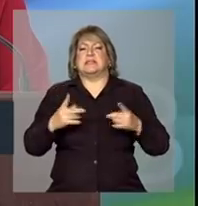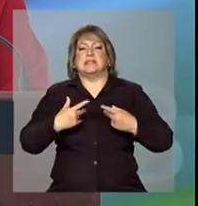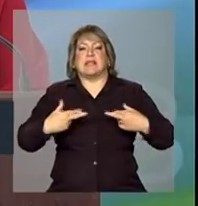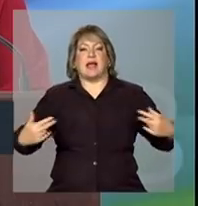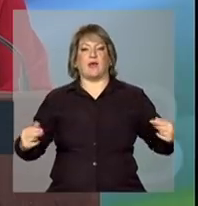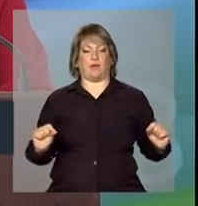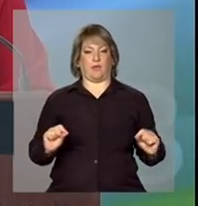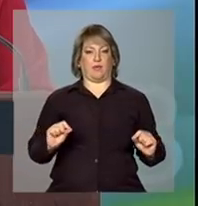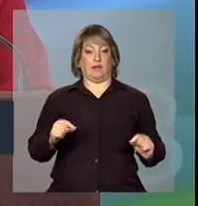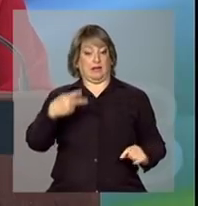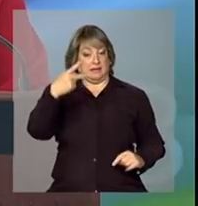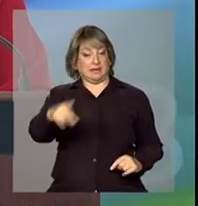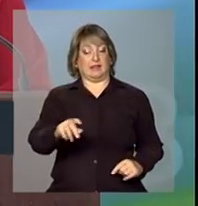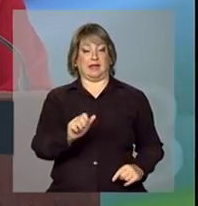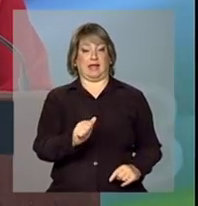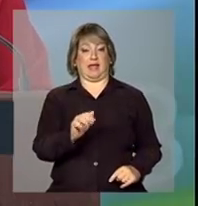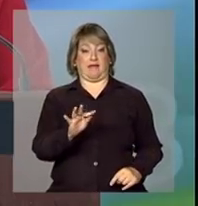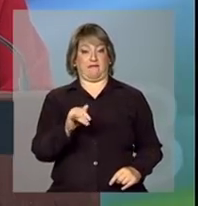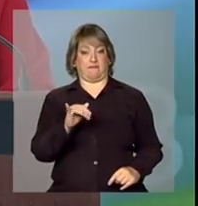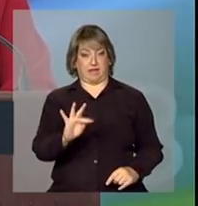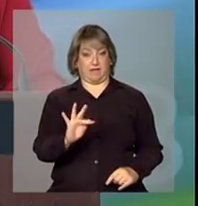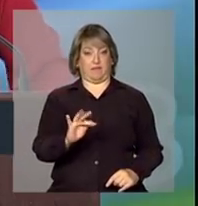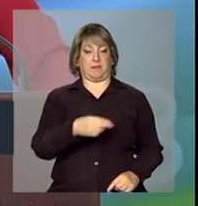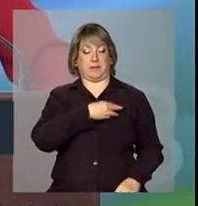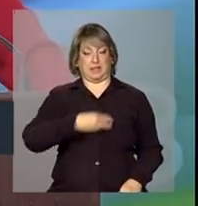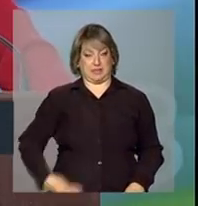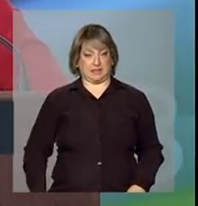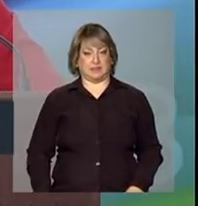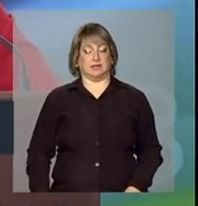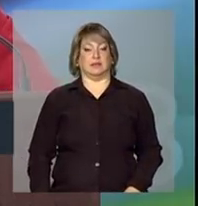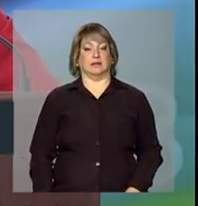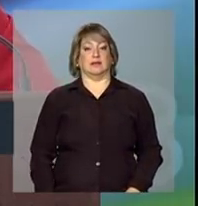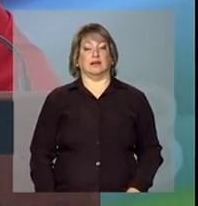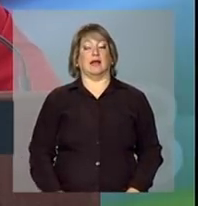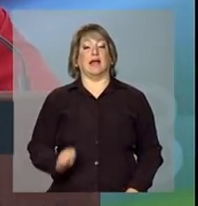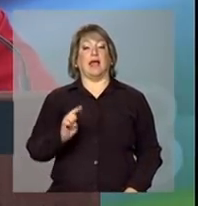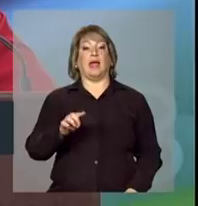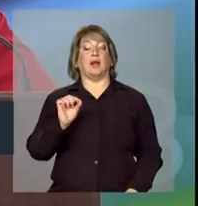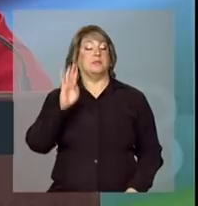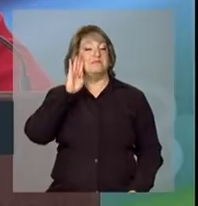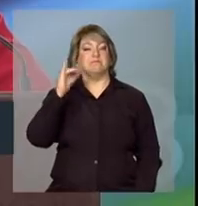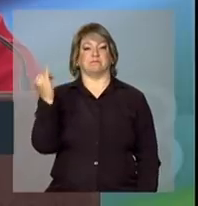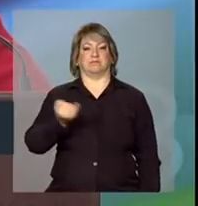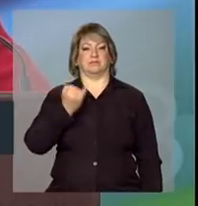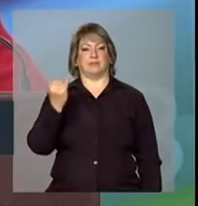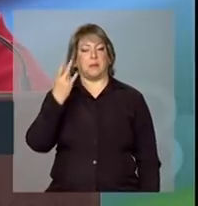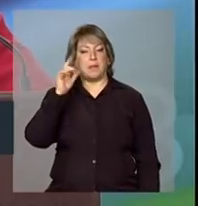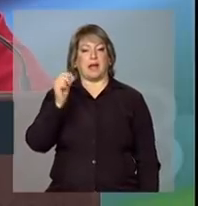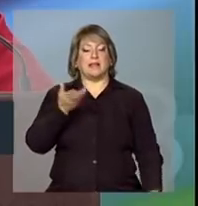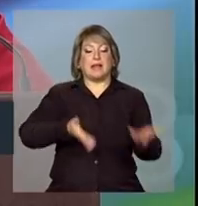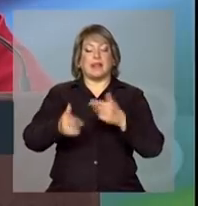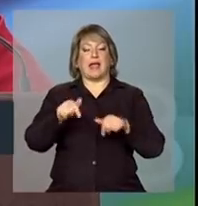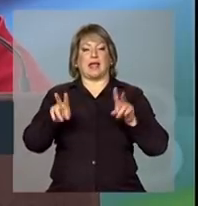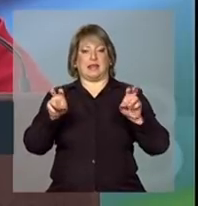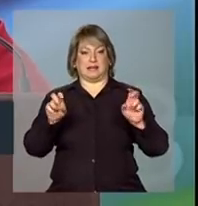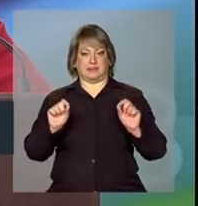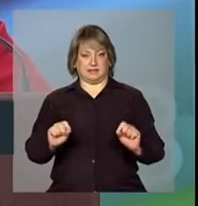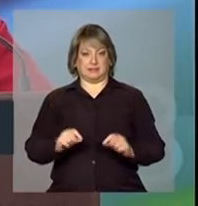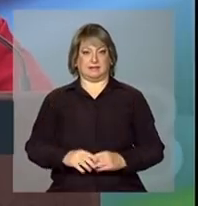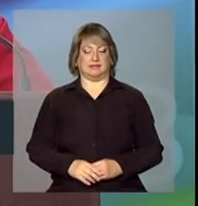ministro Guilherme Afif Domingos são aquelas indispensáveis para tratar dessa questão.